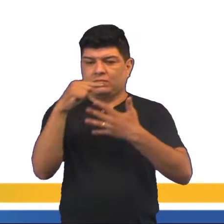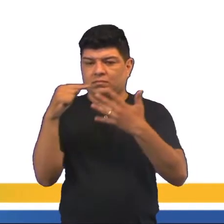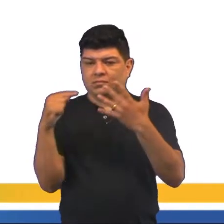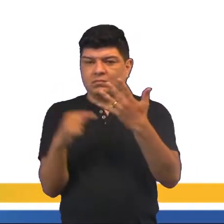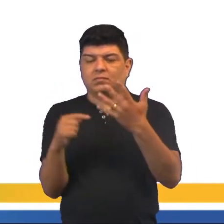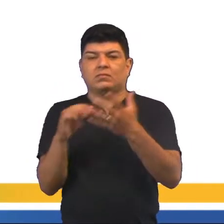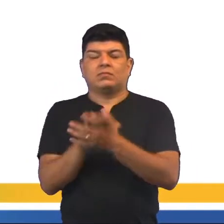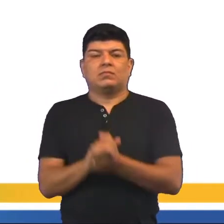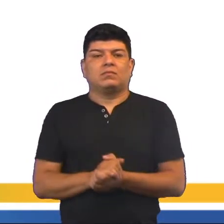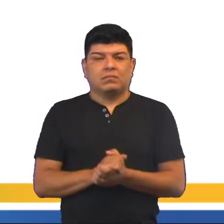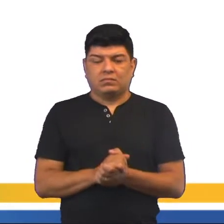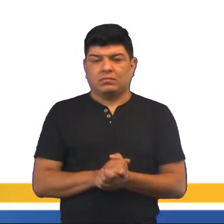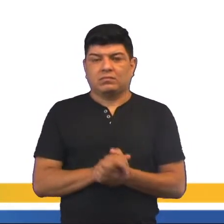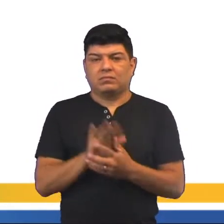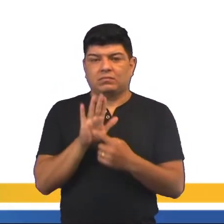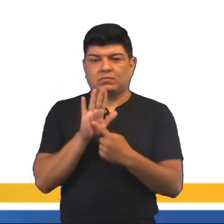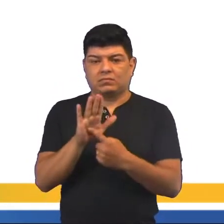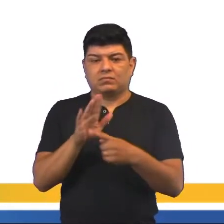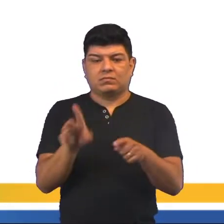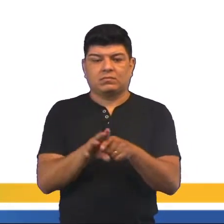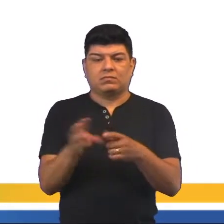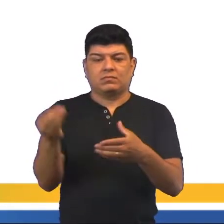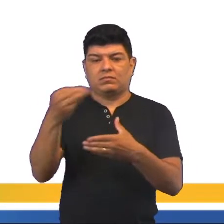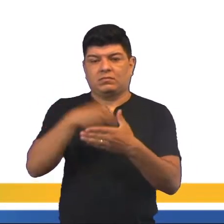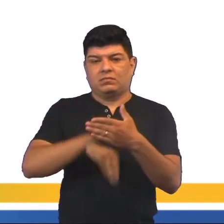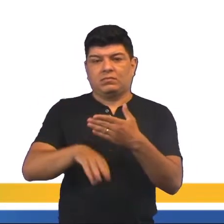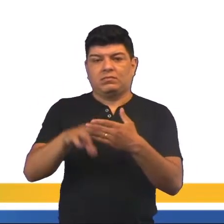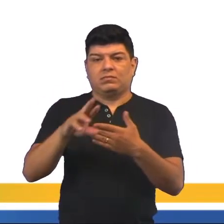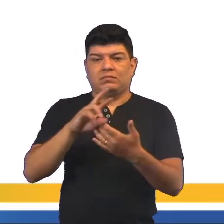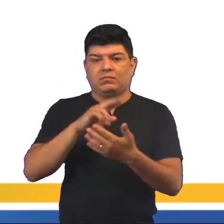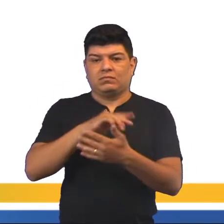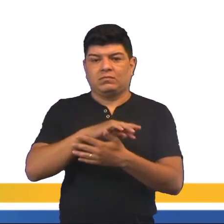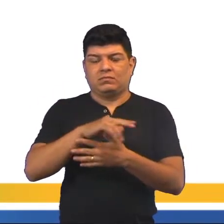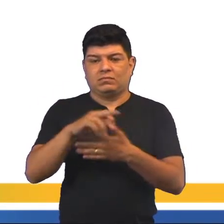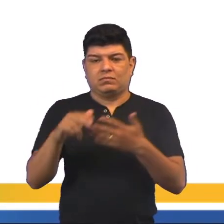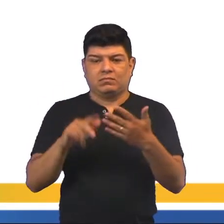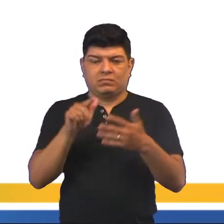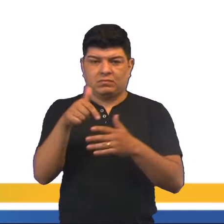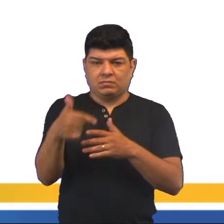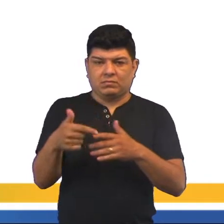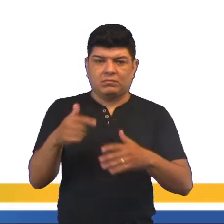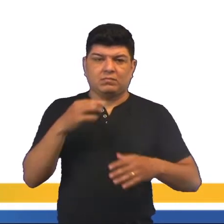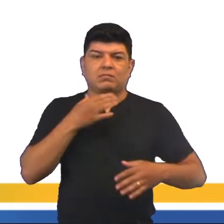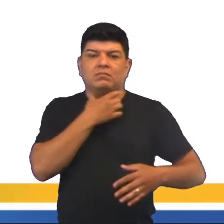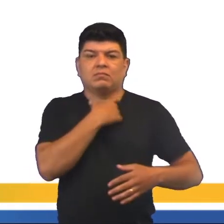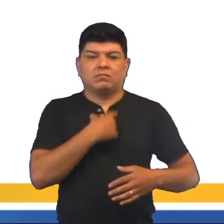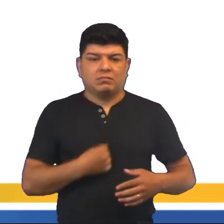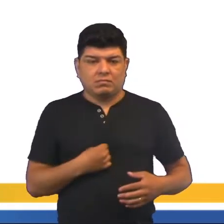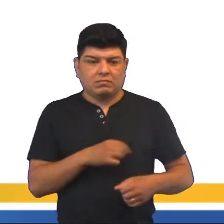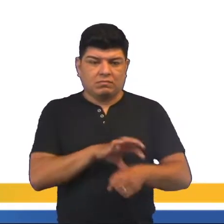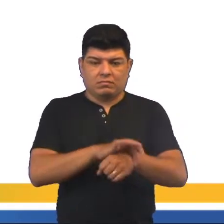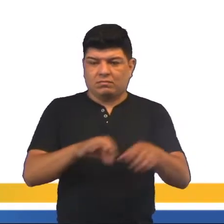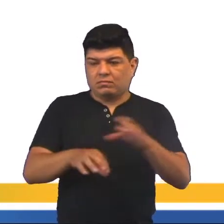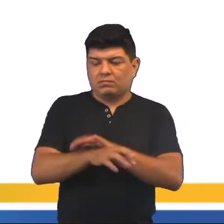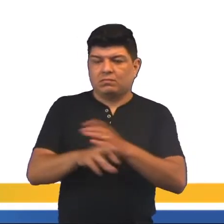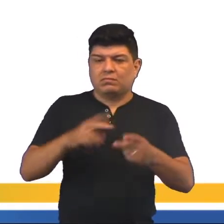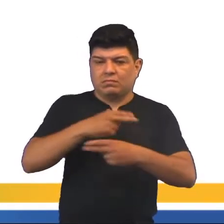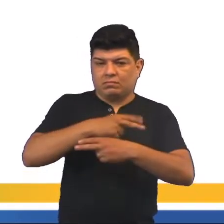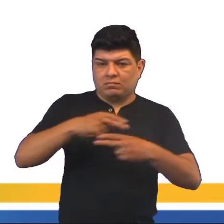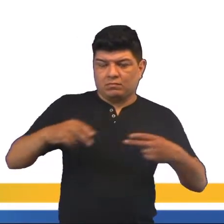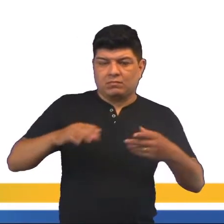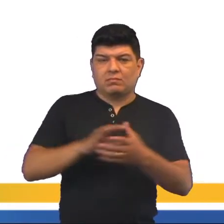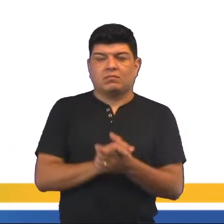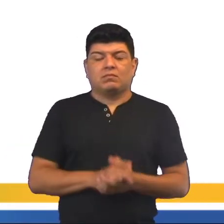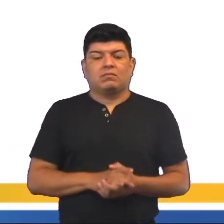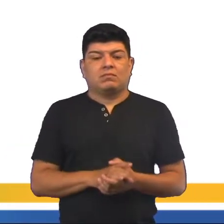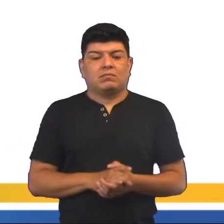da apresentação, incluindo seus acessórios e adereços, né? Então, nós temos